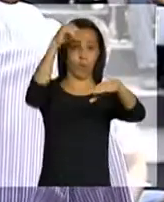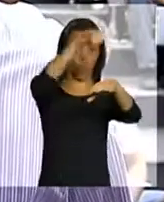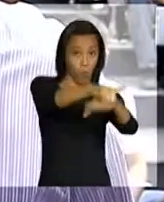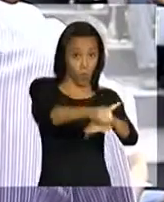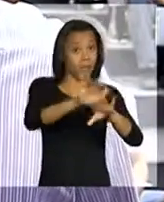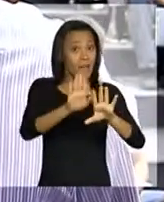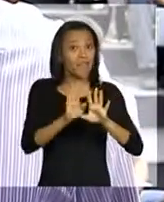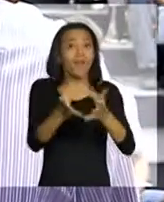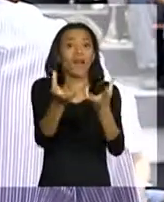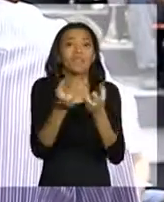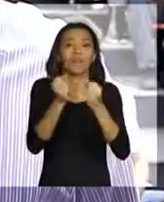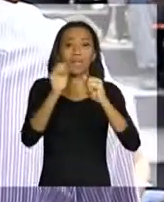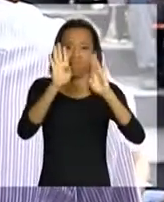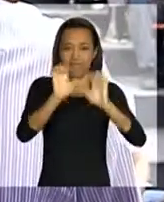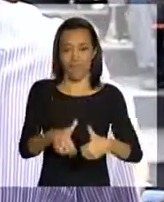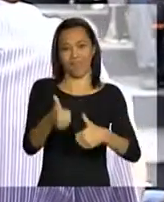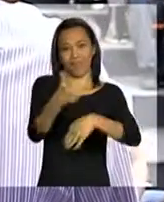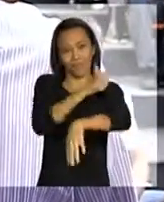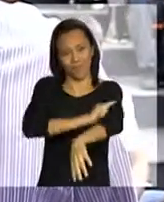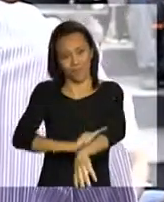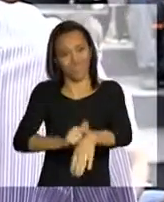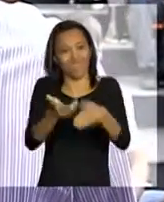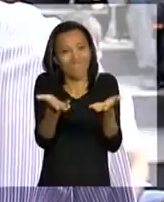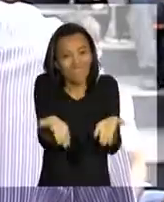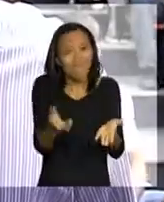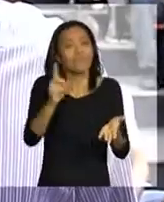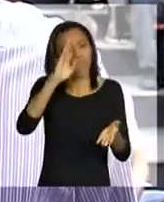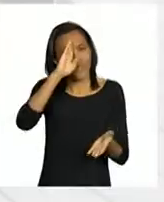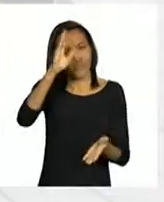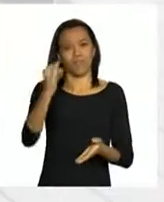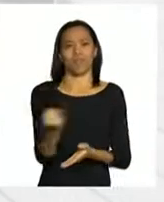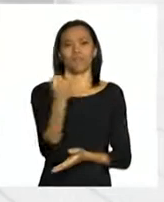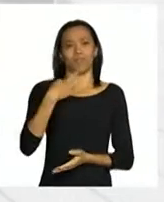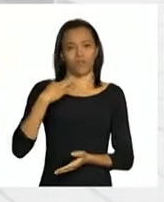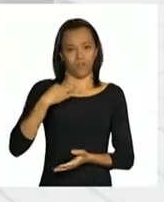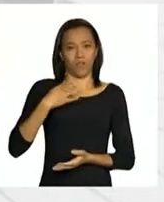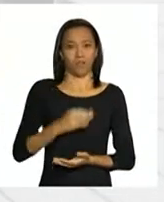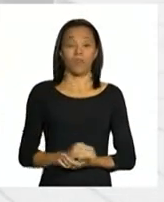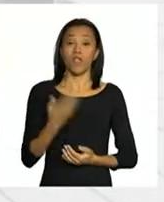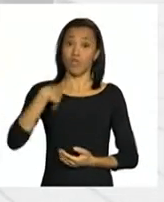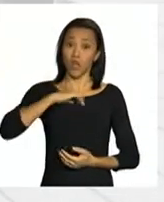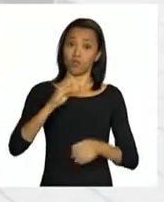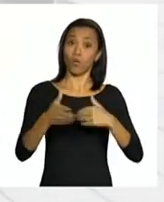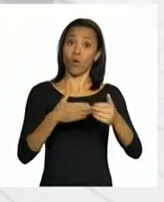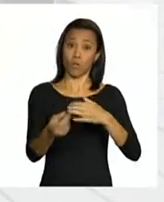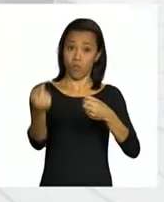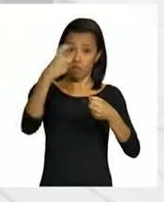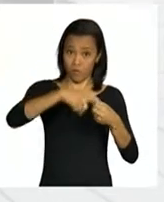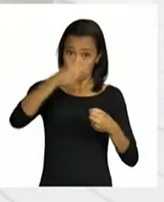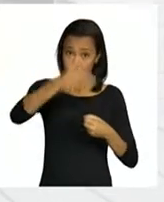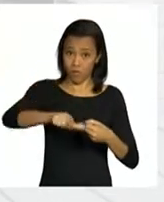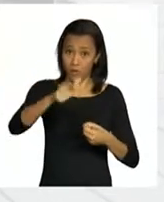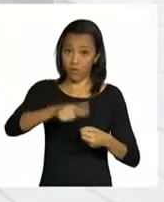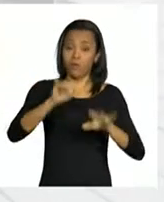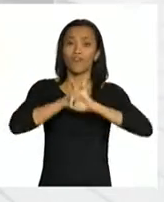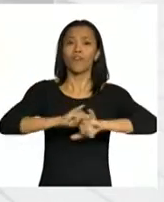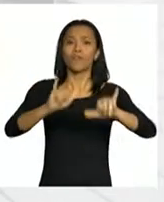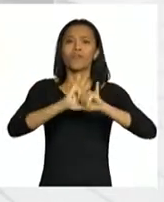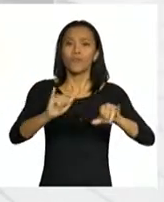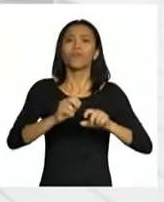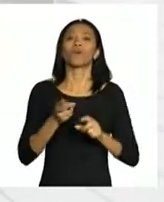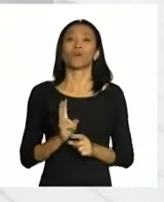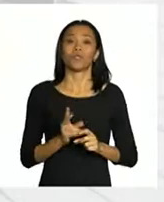receber bem. E por isso o trabalho dos voluntários é fundamental. E nós podemos voltar a qualquer momento com outras